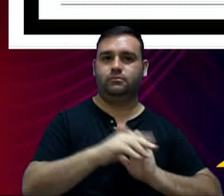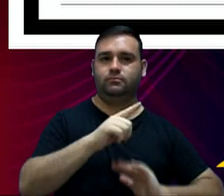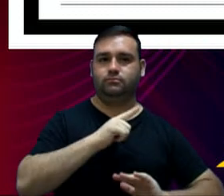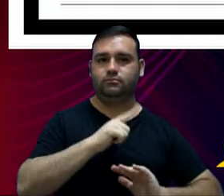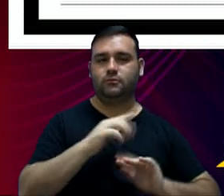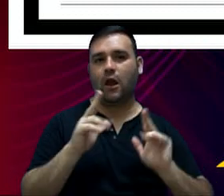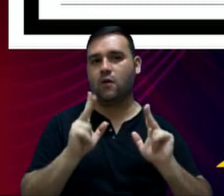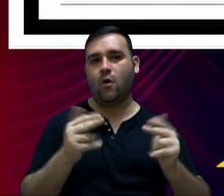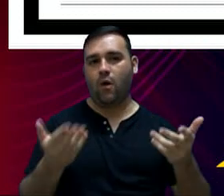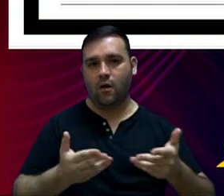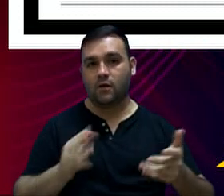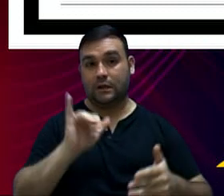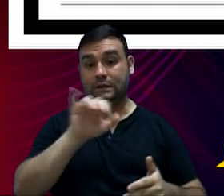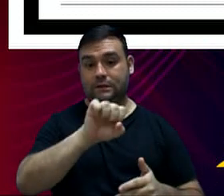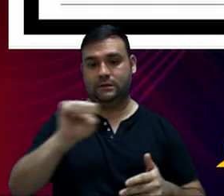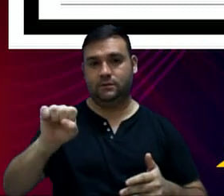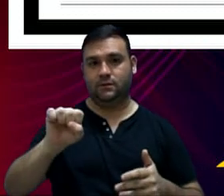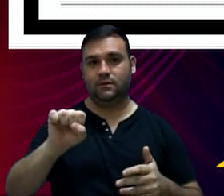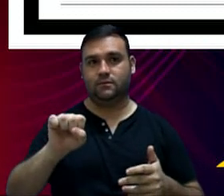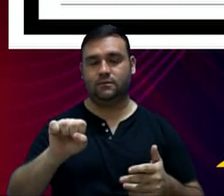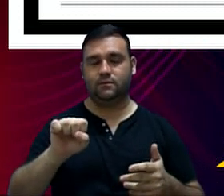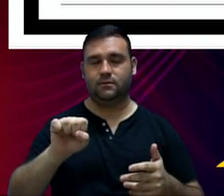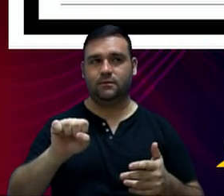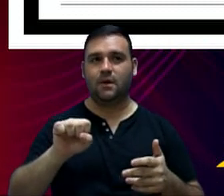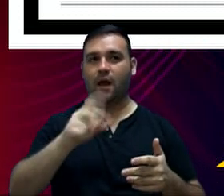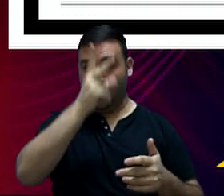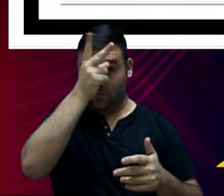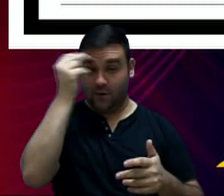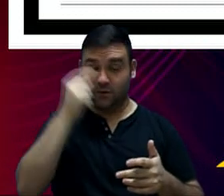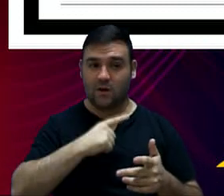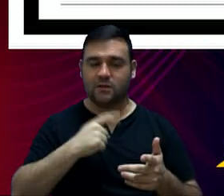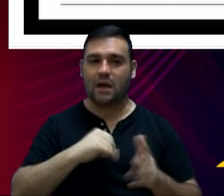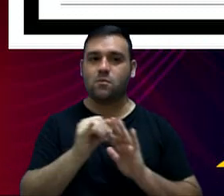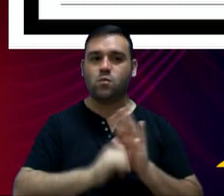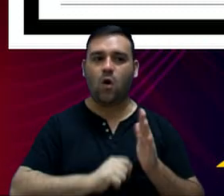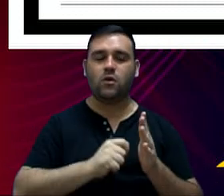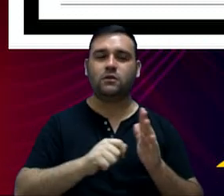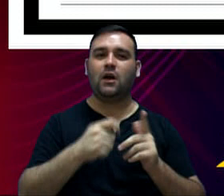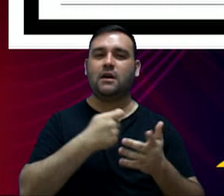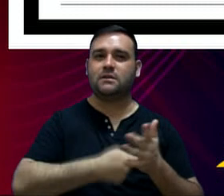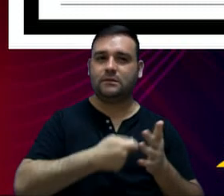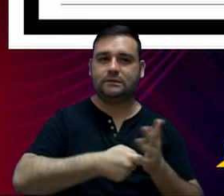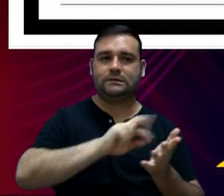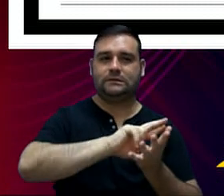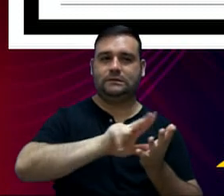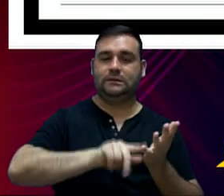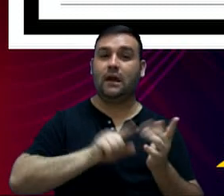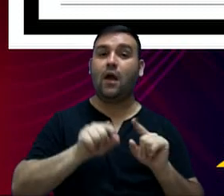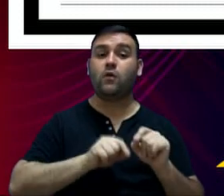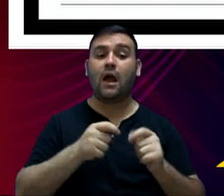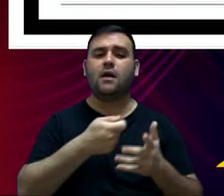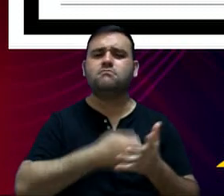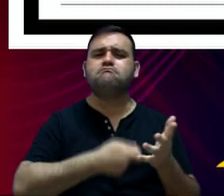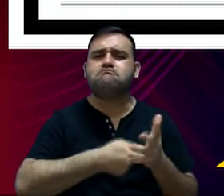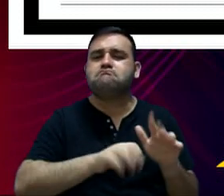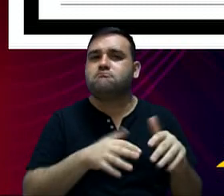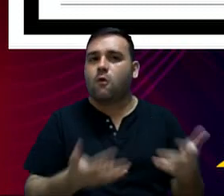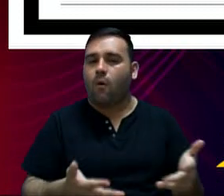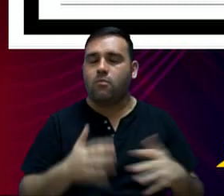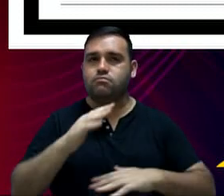É o caso aqui do ISS. A Prefeitura cobra Imposto Sobre Serviços, naturalmente, pelos serviços